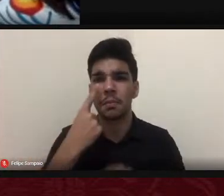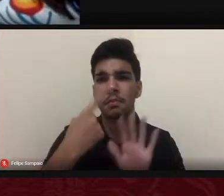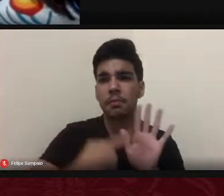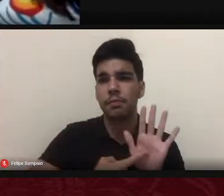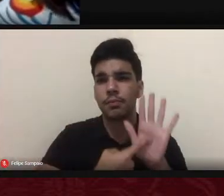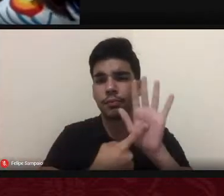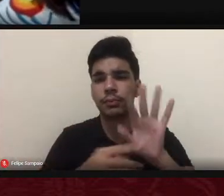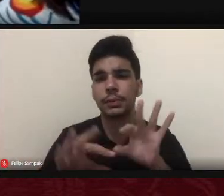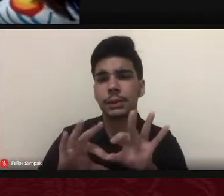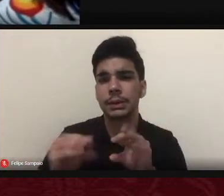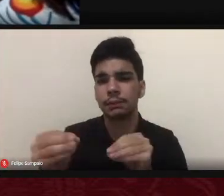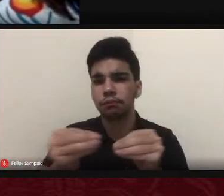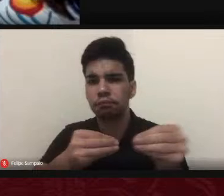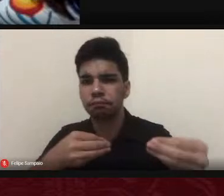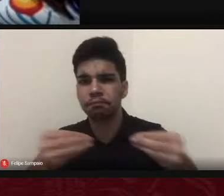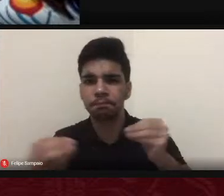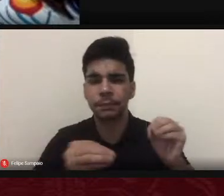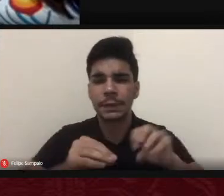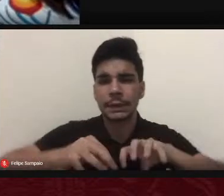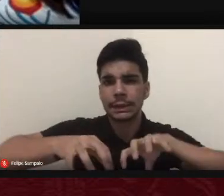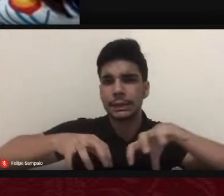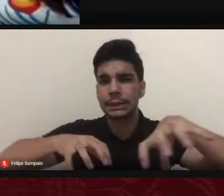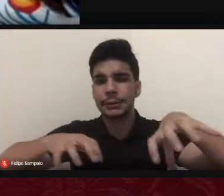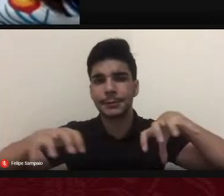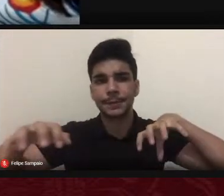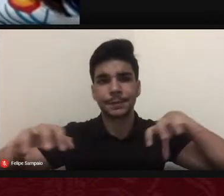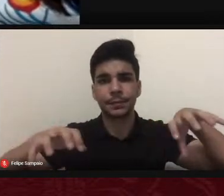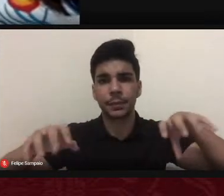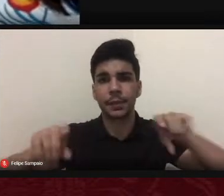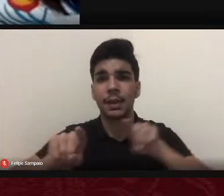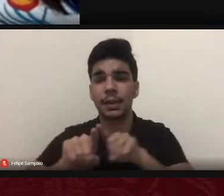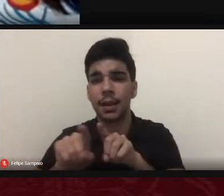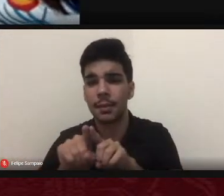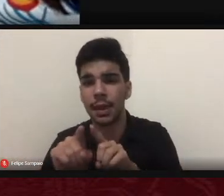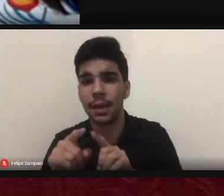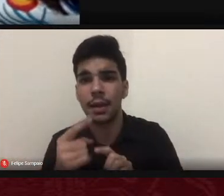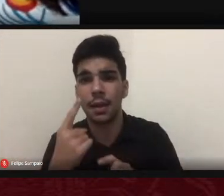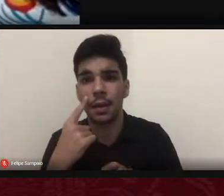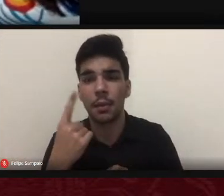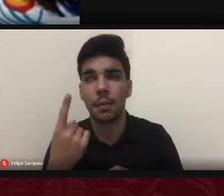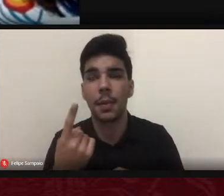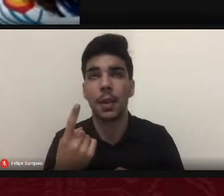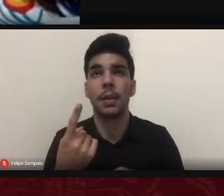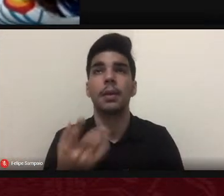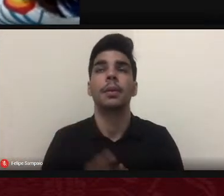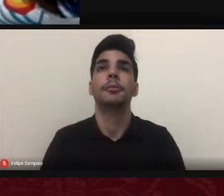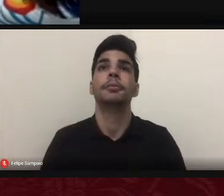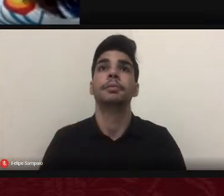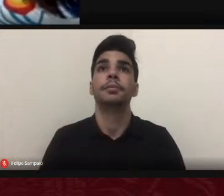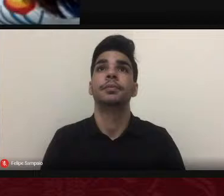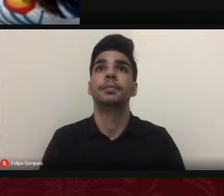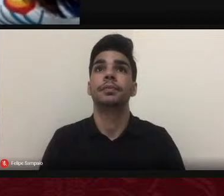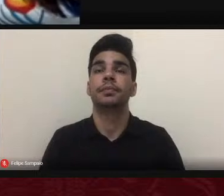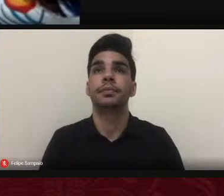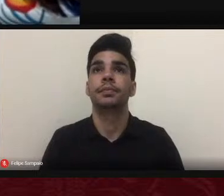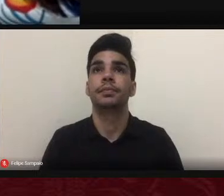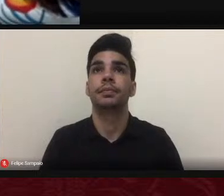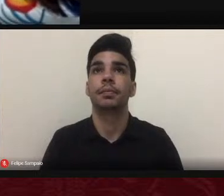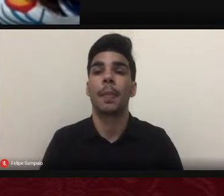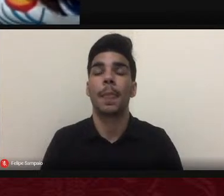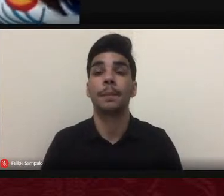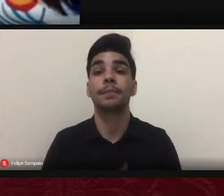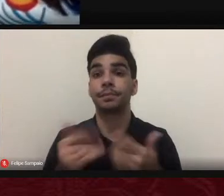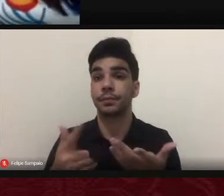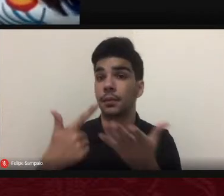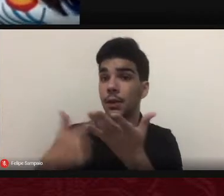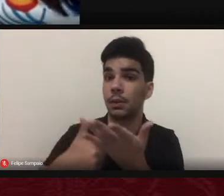processos multifacetados e suas especificidades assim esta coletânea apresenta o